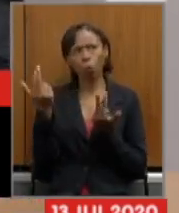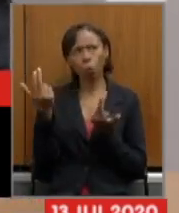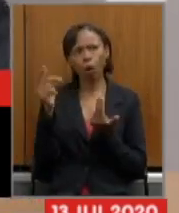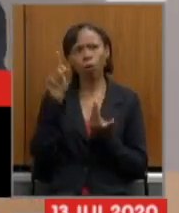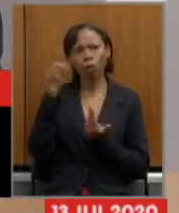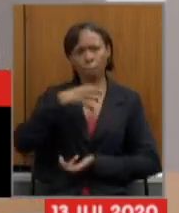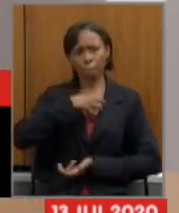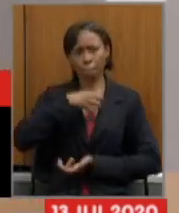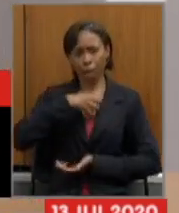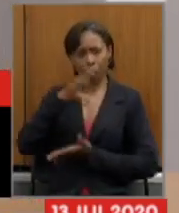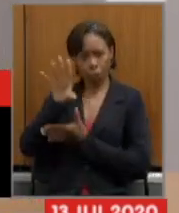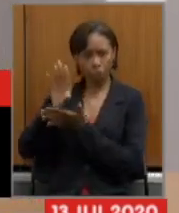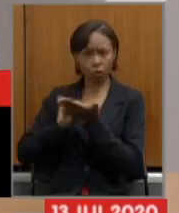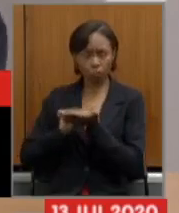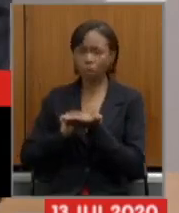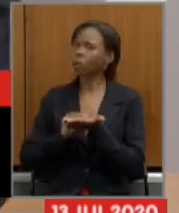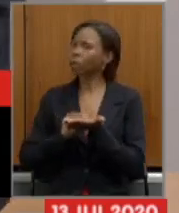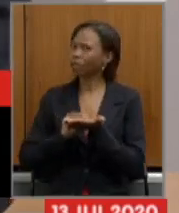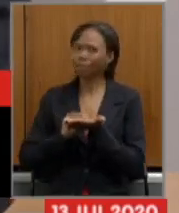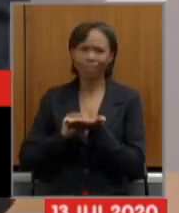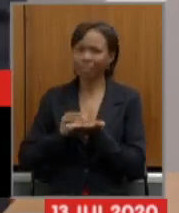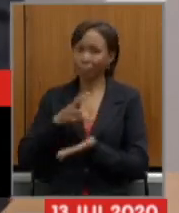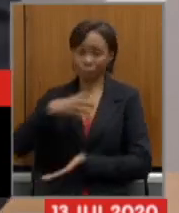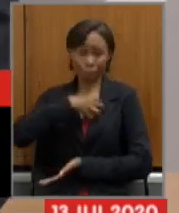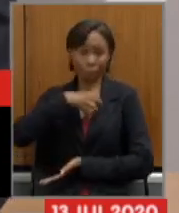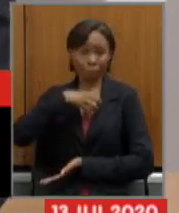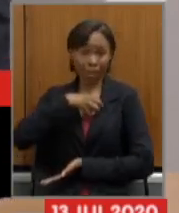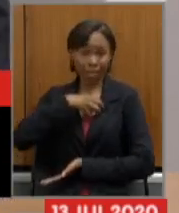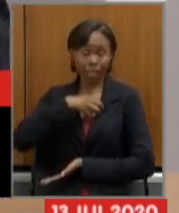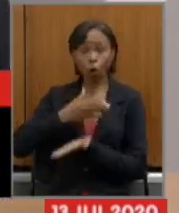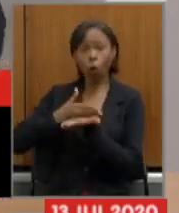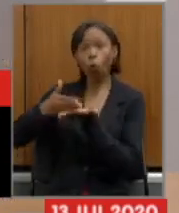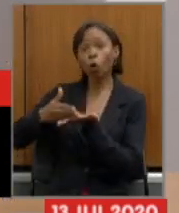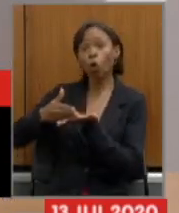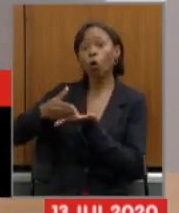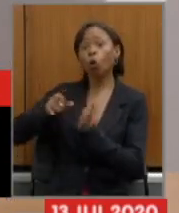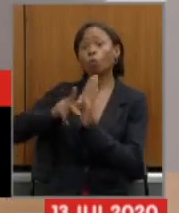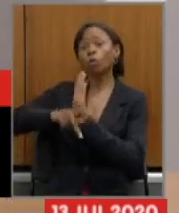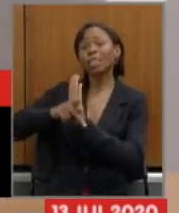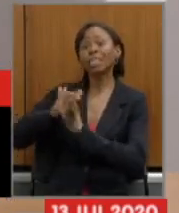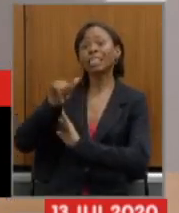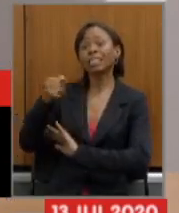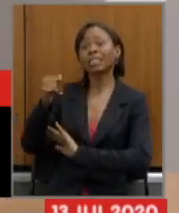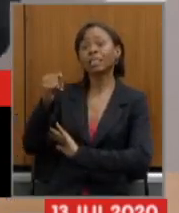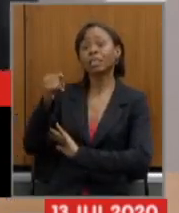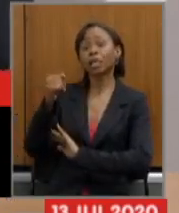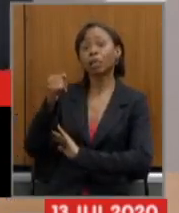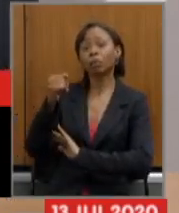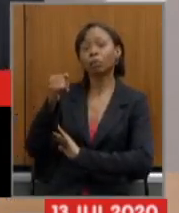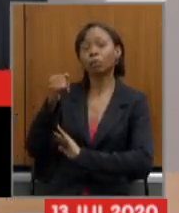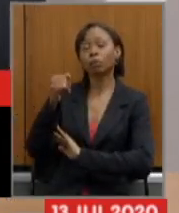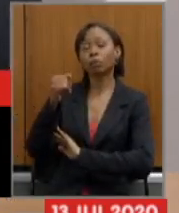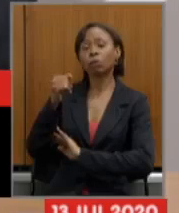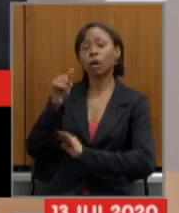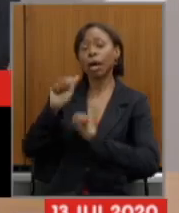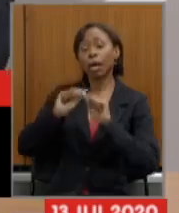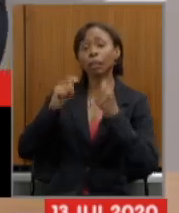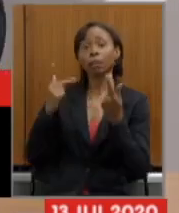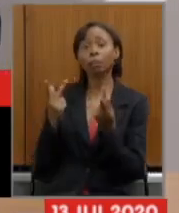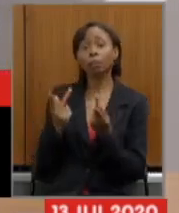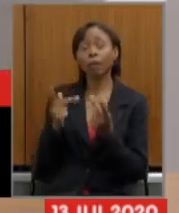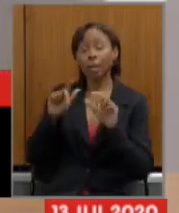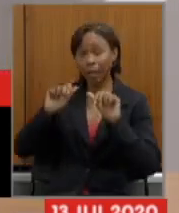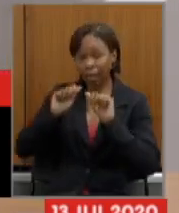na Bahia esse projeto foi apresentado em janeiro a assembleia foi chamada extraordinariamente para discutir a reforma da